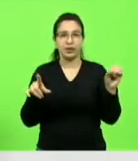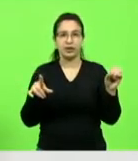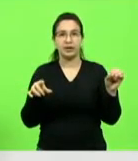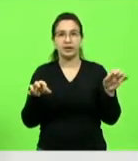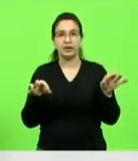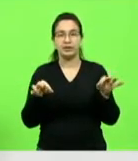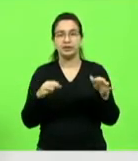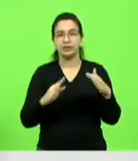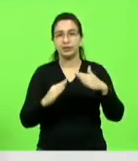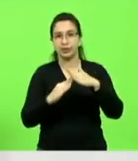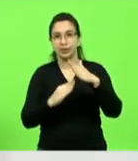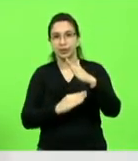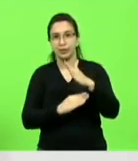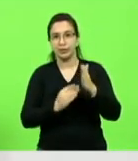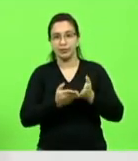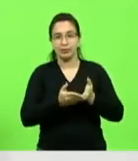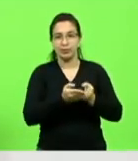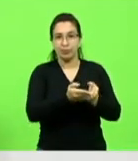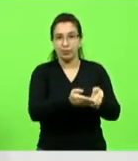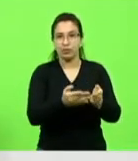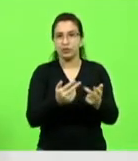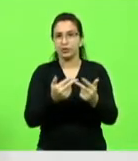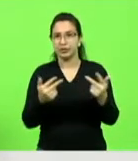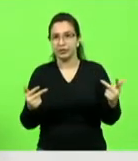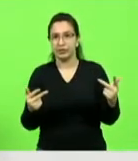catarinense, se nós não tivermos